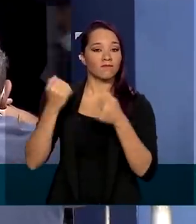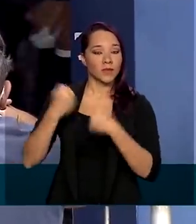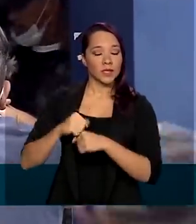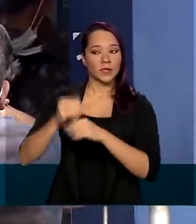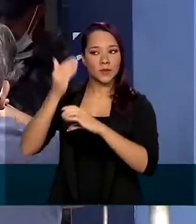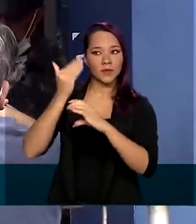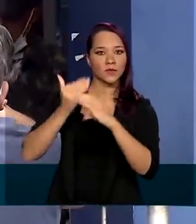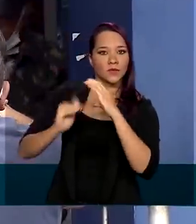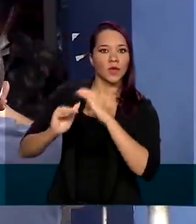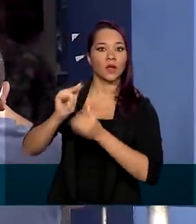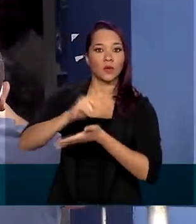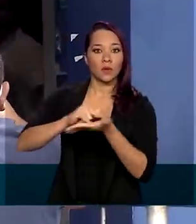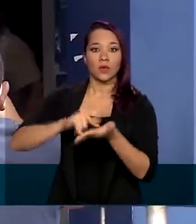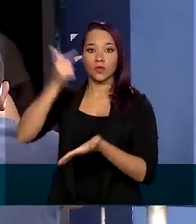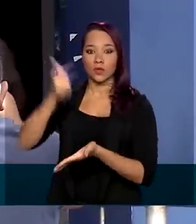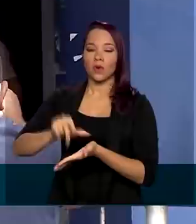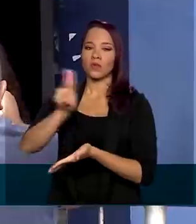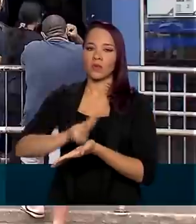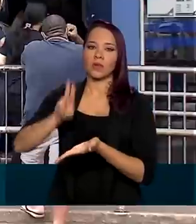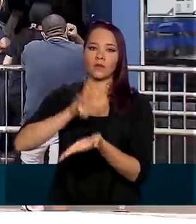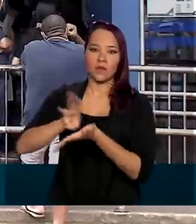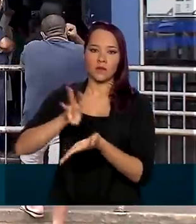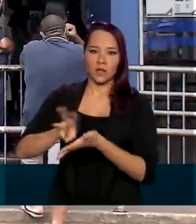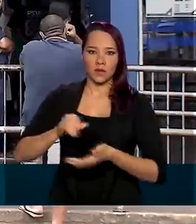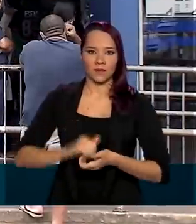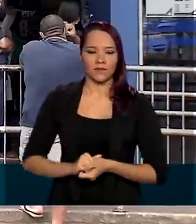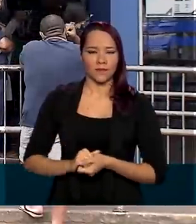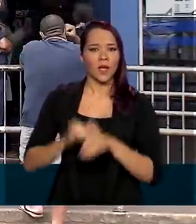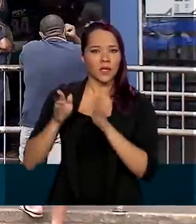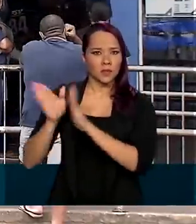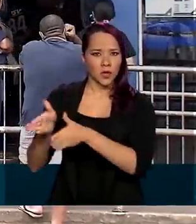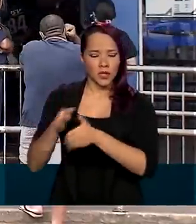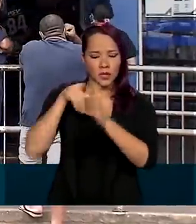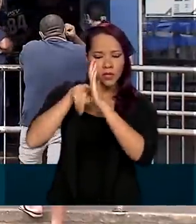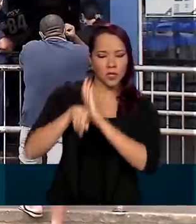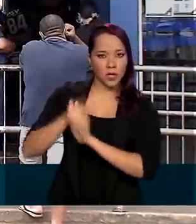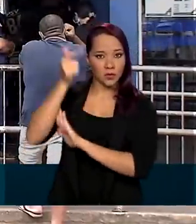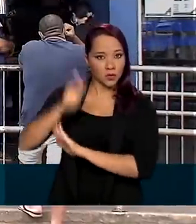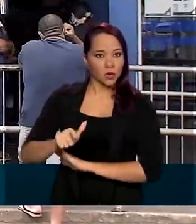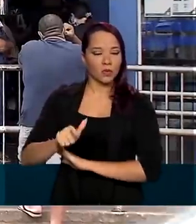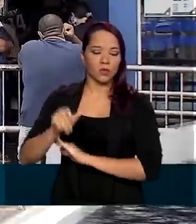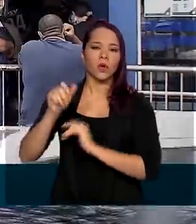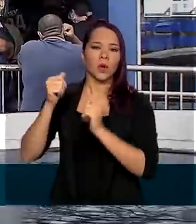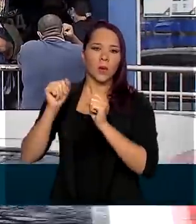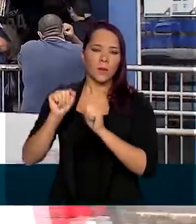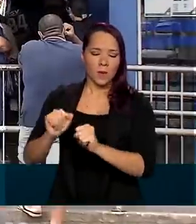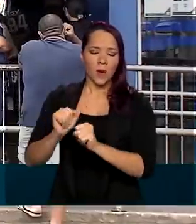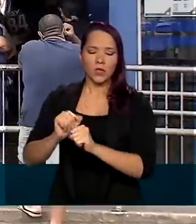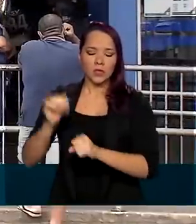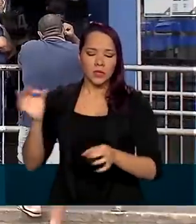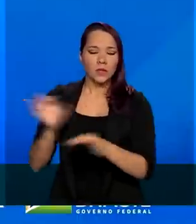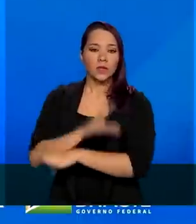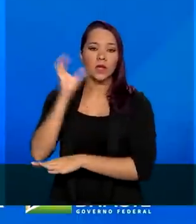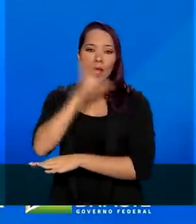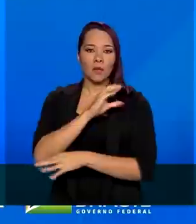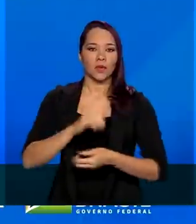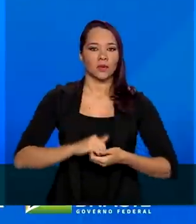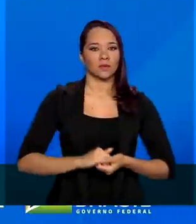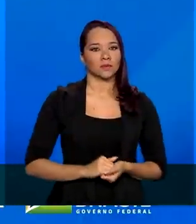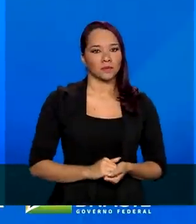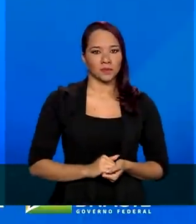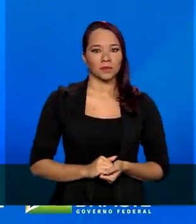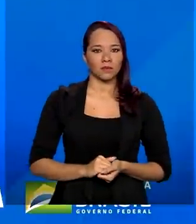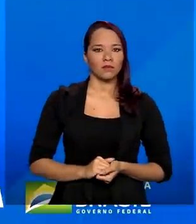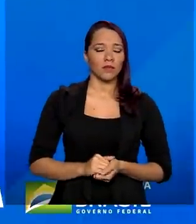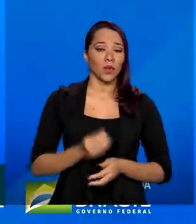reenviar a documentação por meio do WhatsApp. O processo de reanálise deve ser concluído de forma rápida. Dada